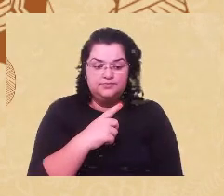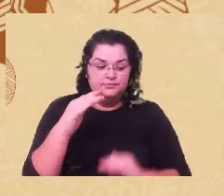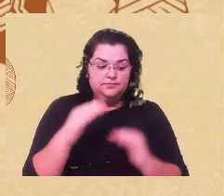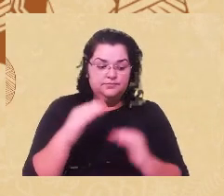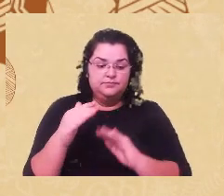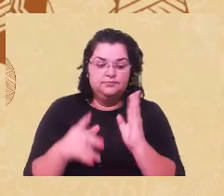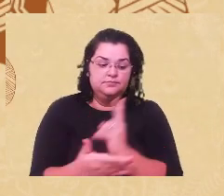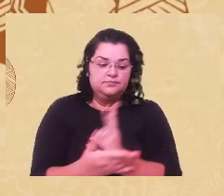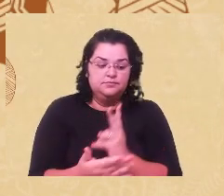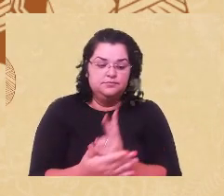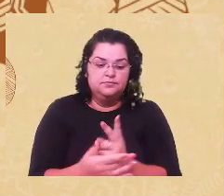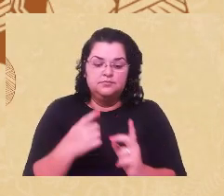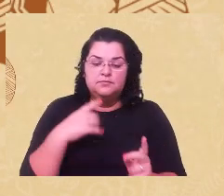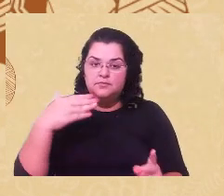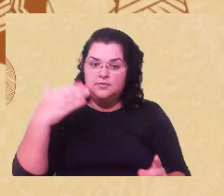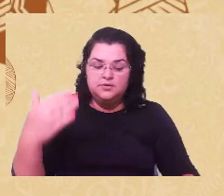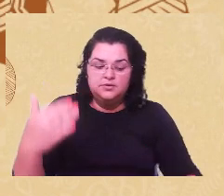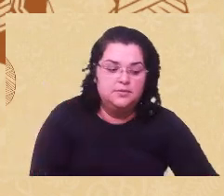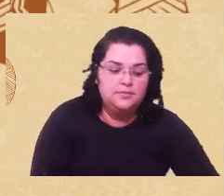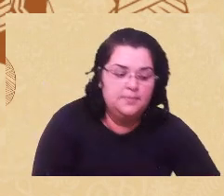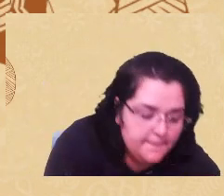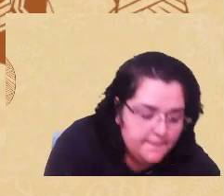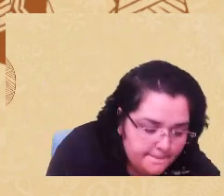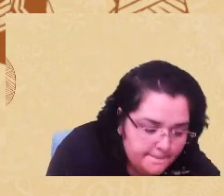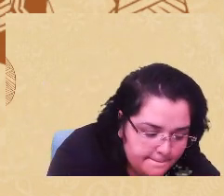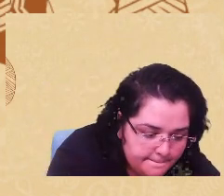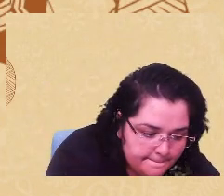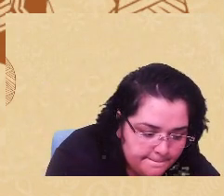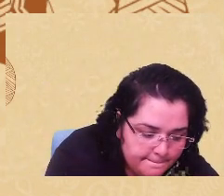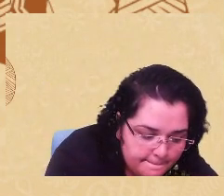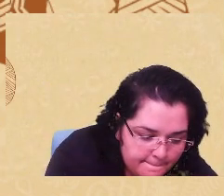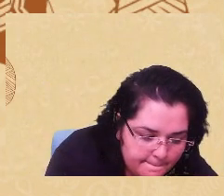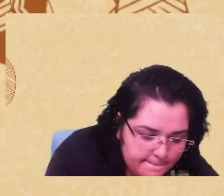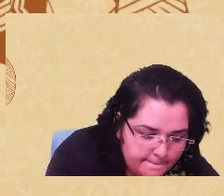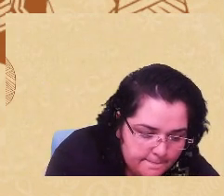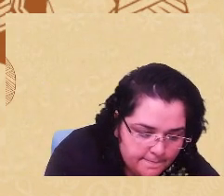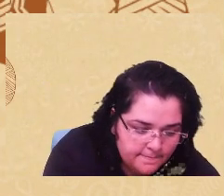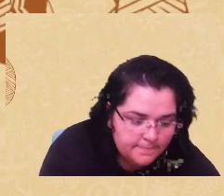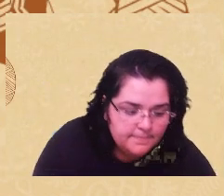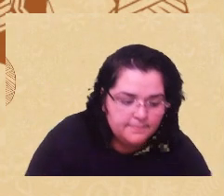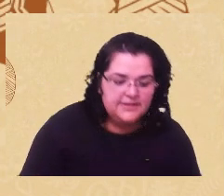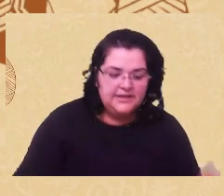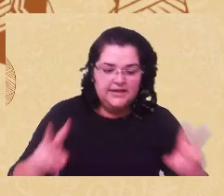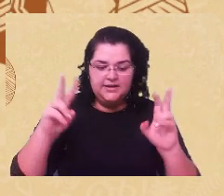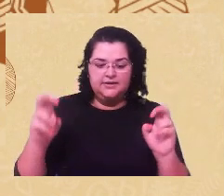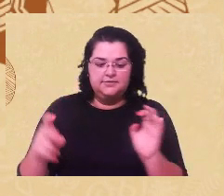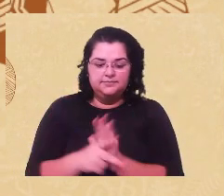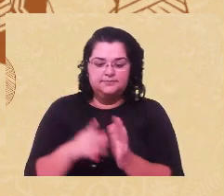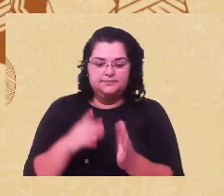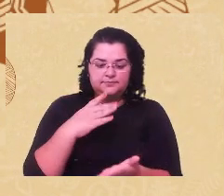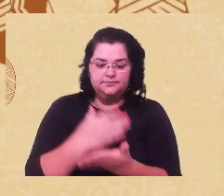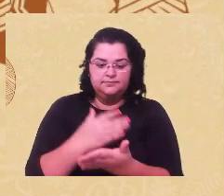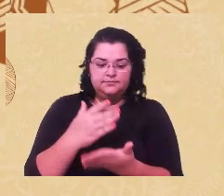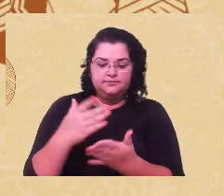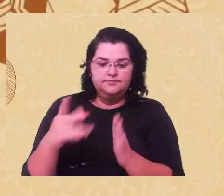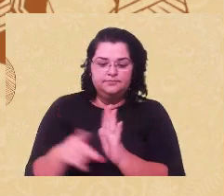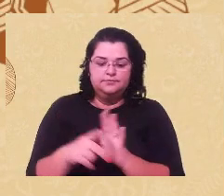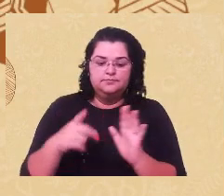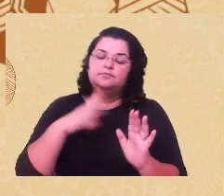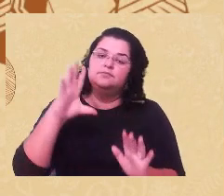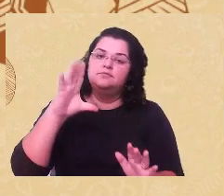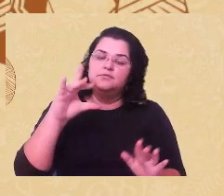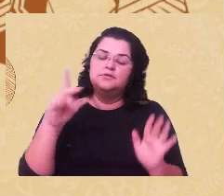esse passado com repulsa não é anacronismo, né? Pelo contrário, é a evolução de um sentido crítico dos limites da ciência.